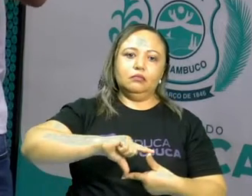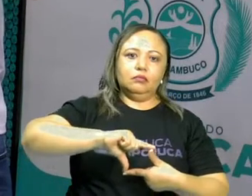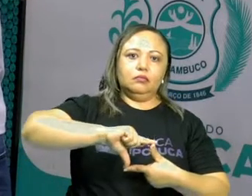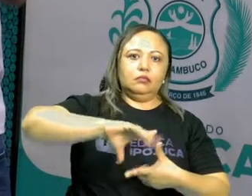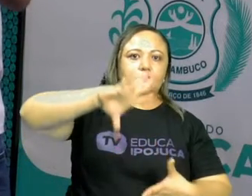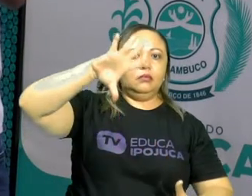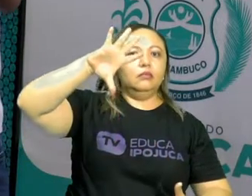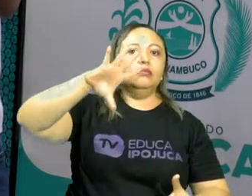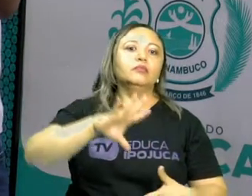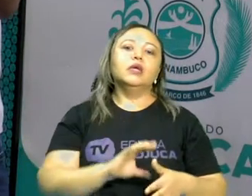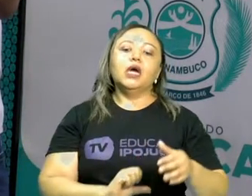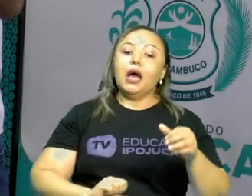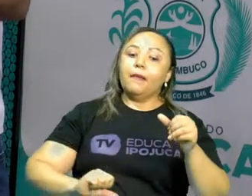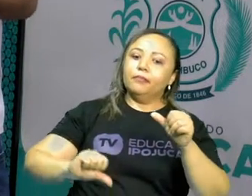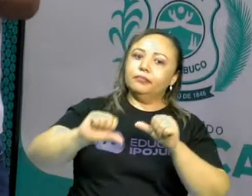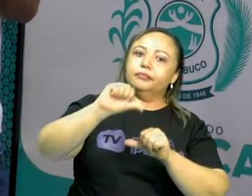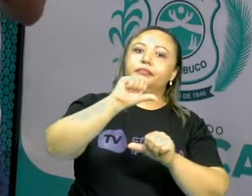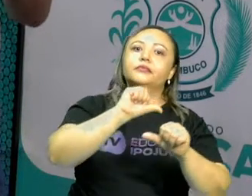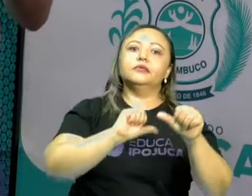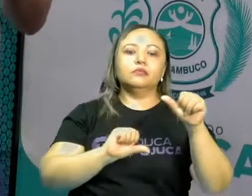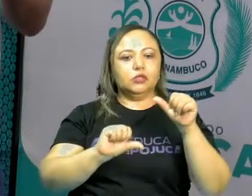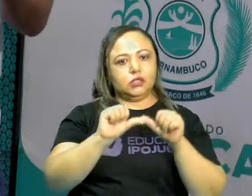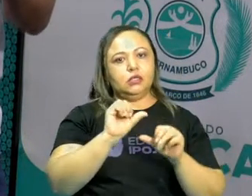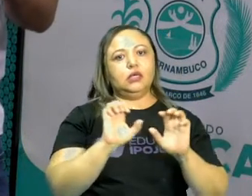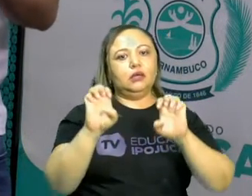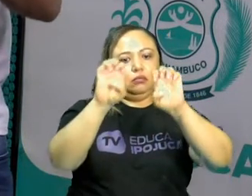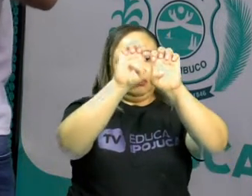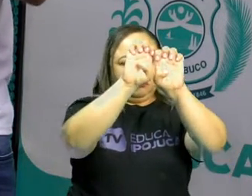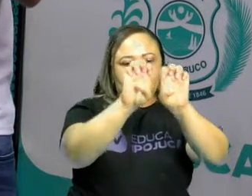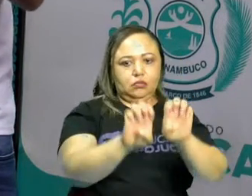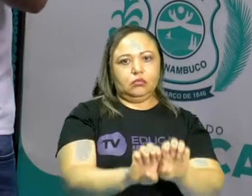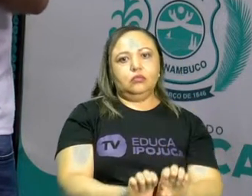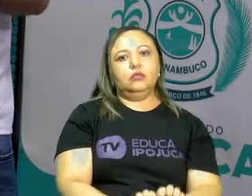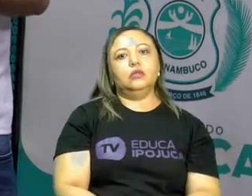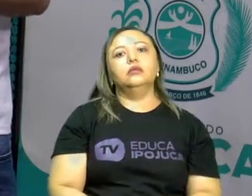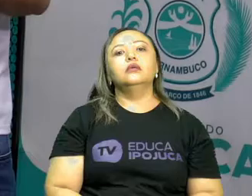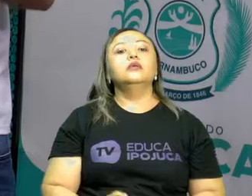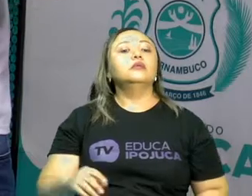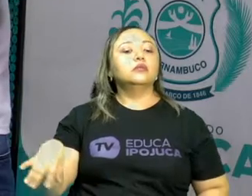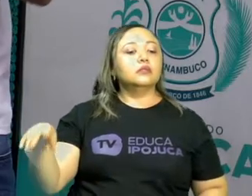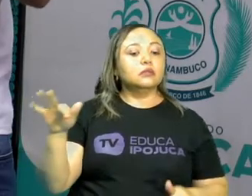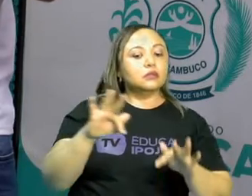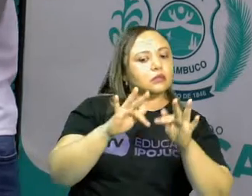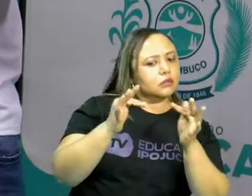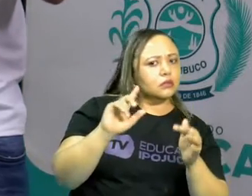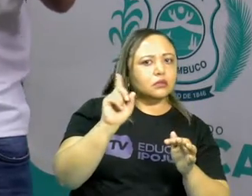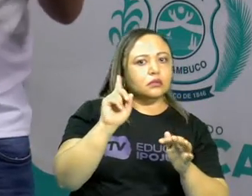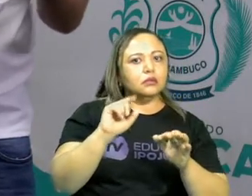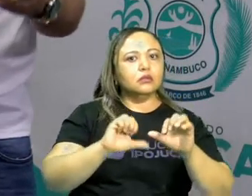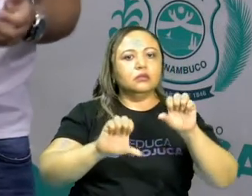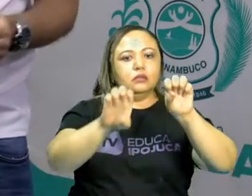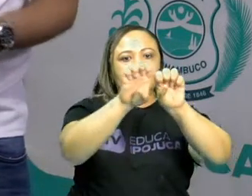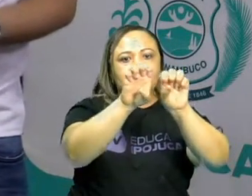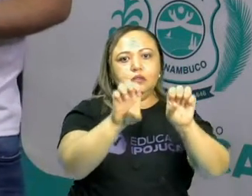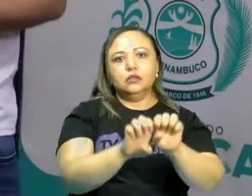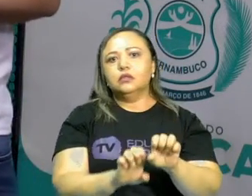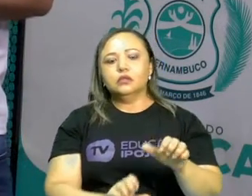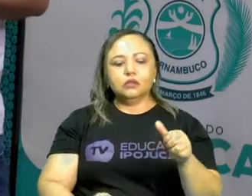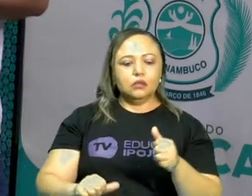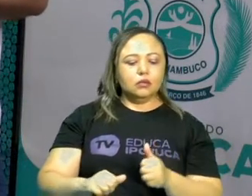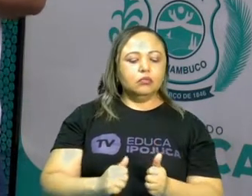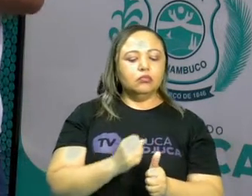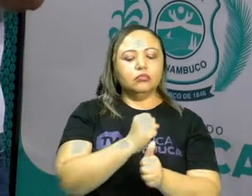estruturais. Não são mudanças simples. Elas são mudanças no modo de produção da sociedade.